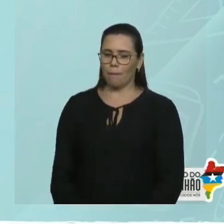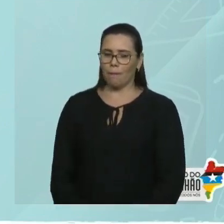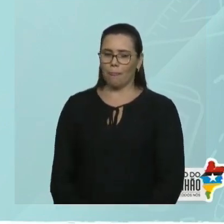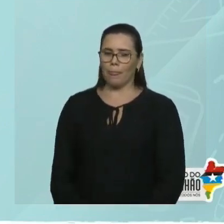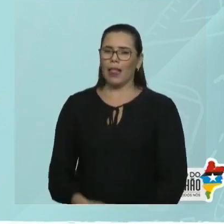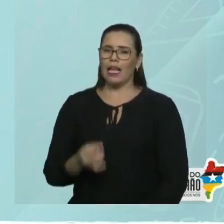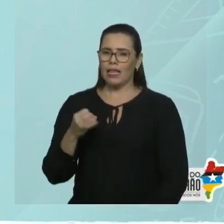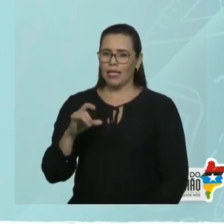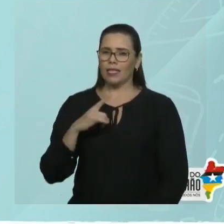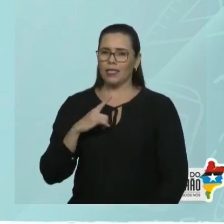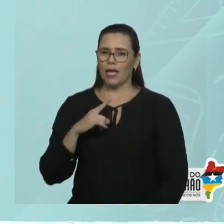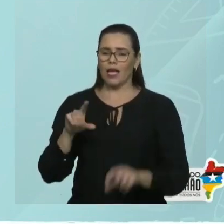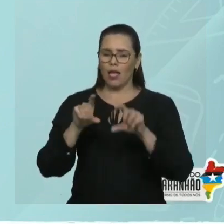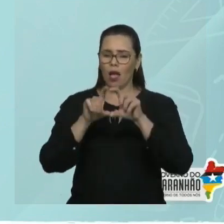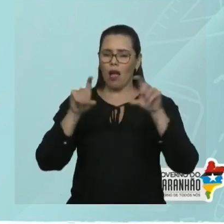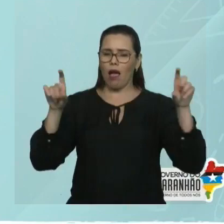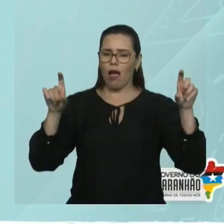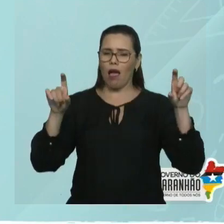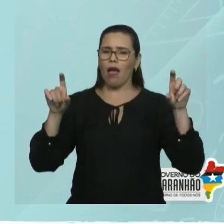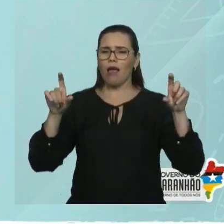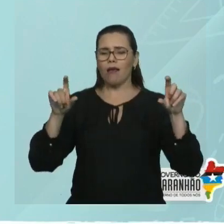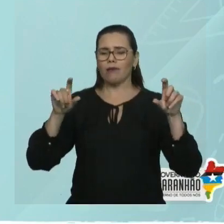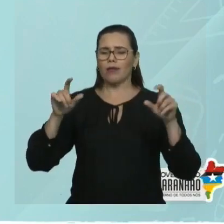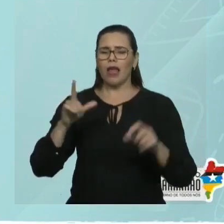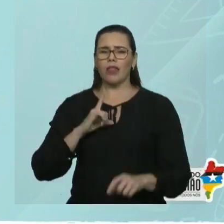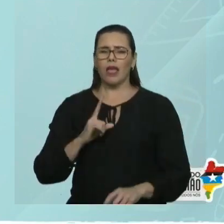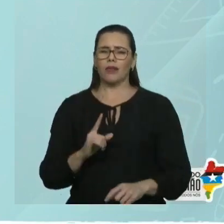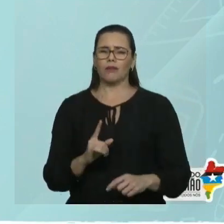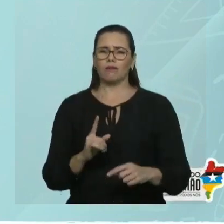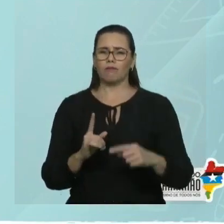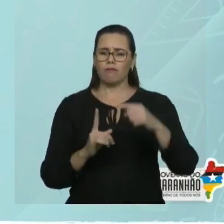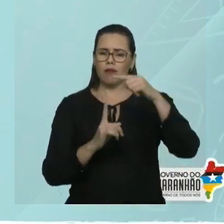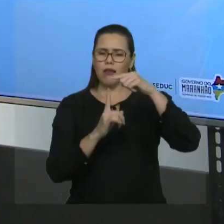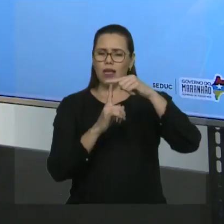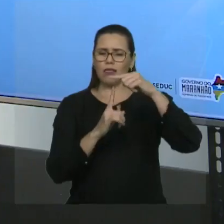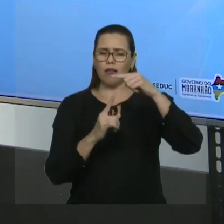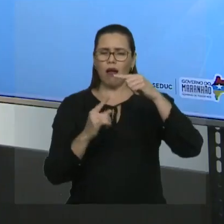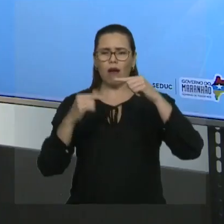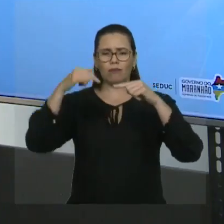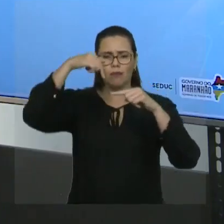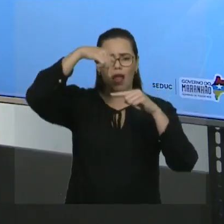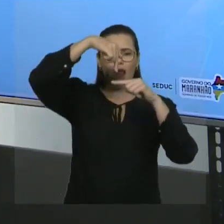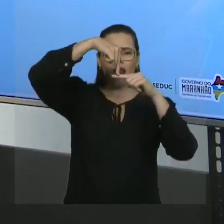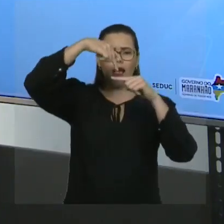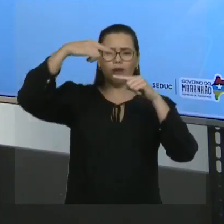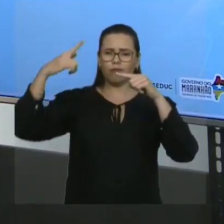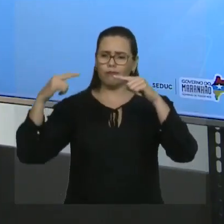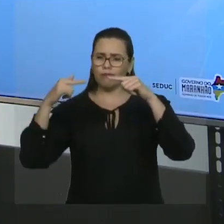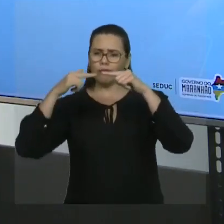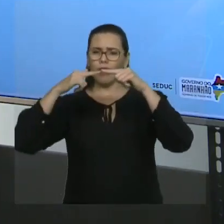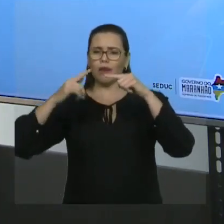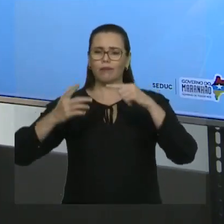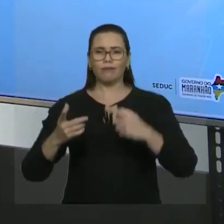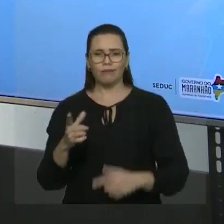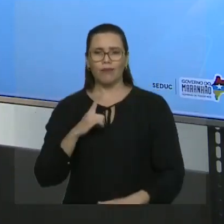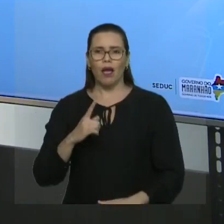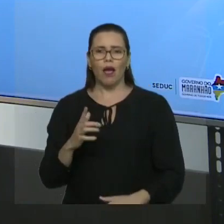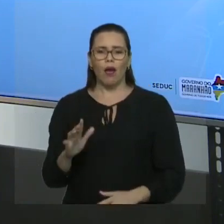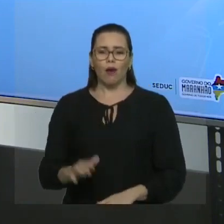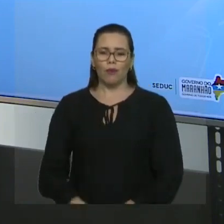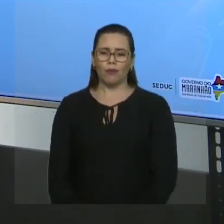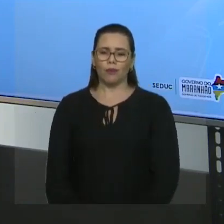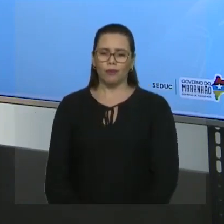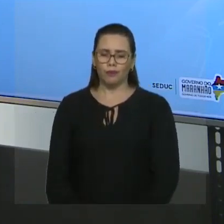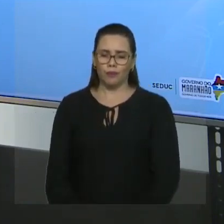Diga daí. Isso, achar a cadeia principal. Quem é a cadeia principal? É a maior sequência de carbonos. Qual é a maior sequência?